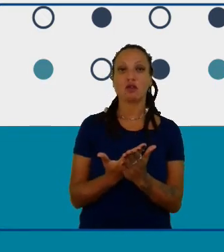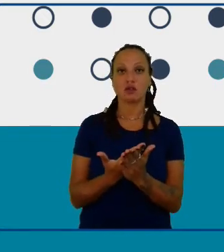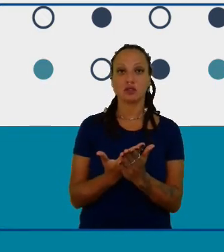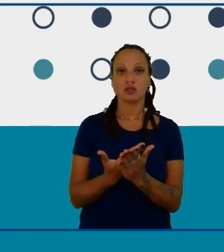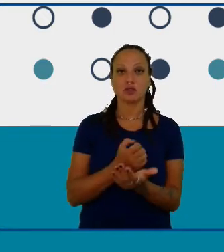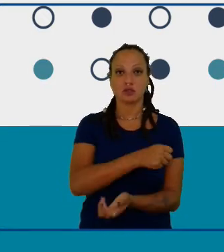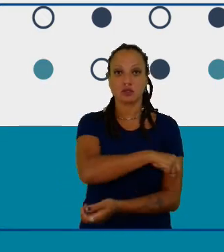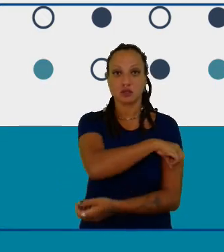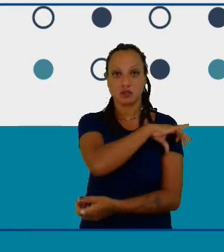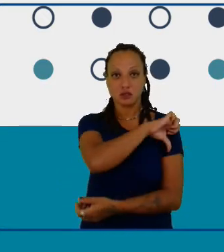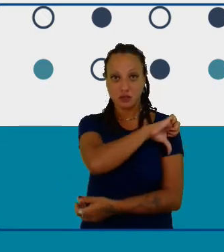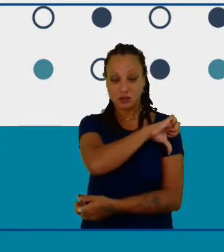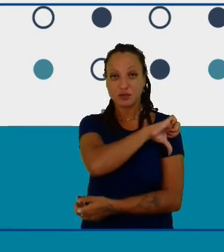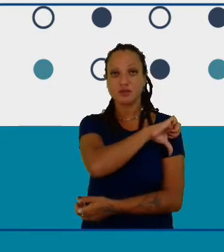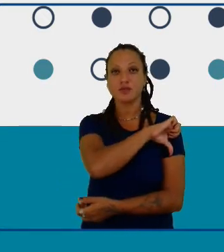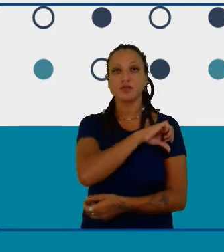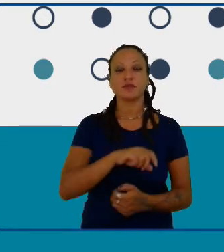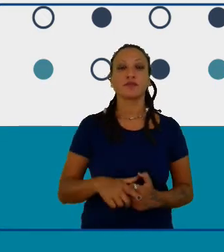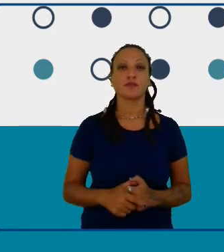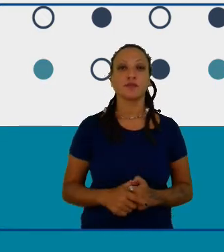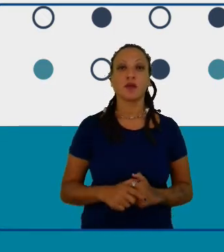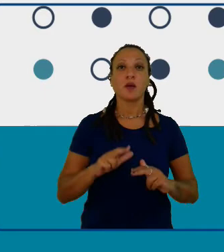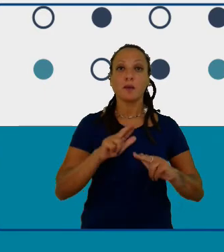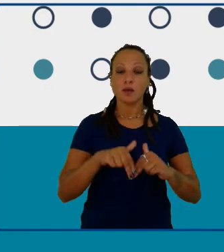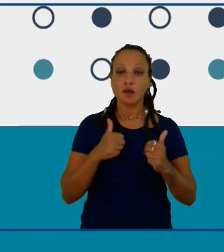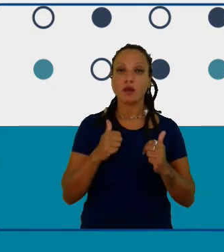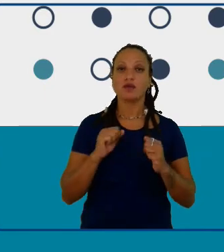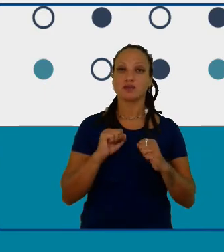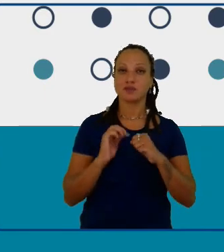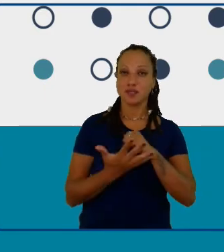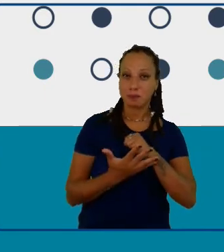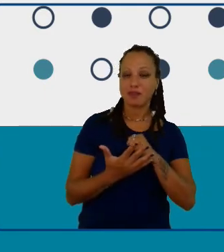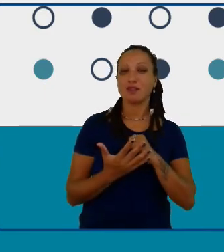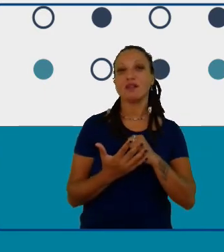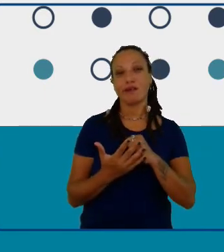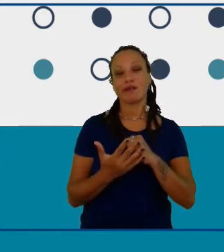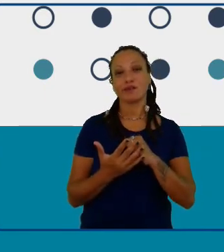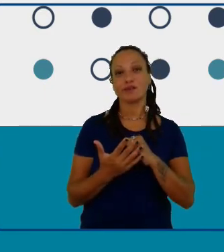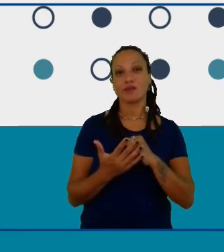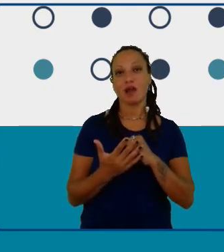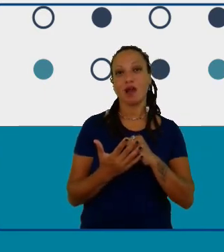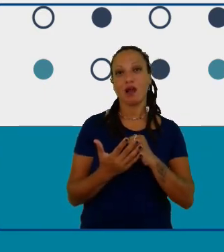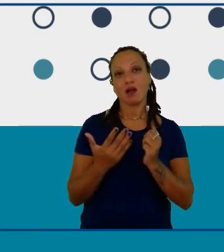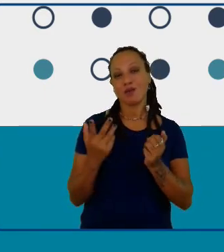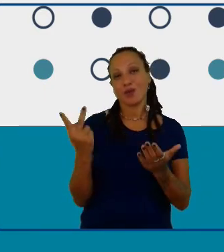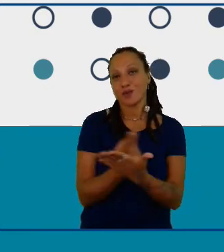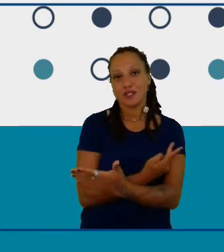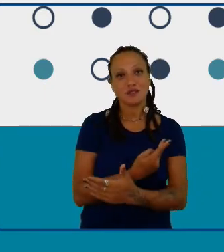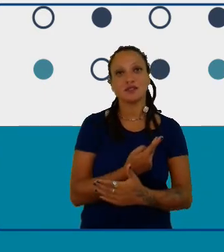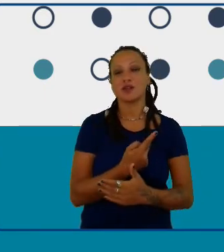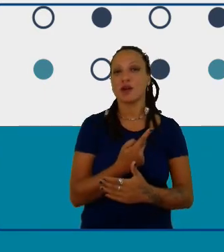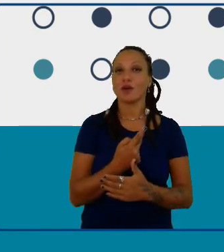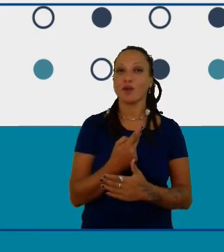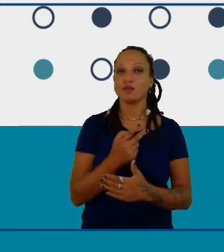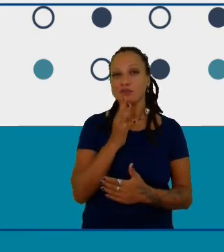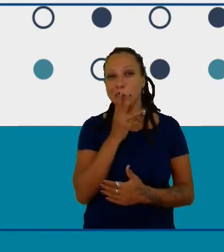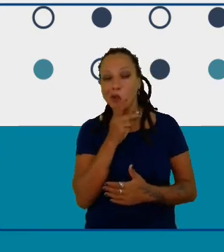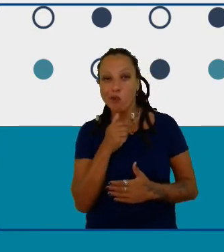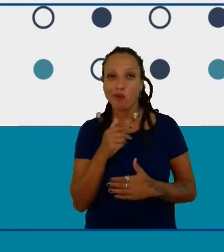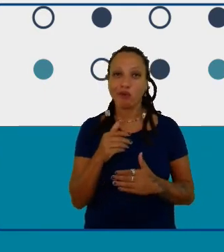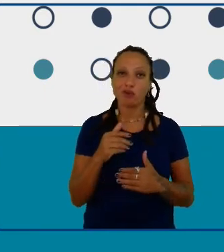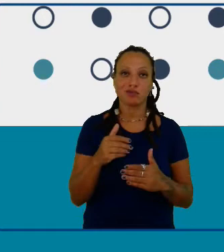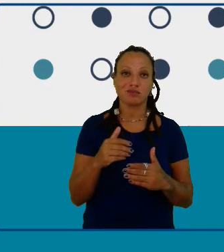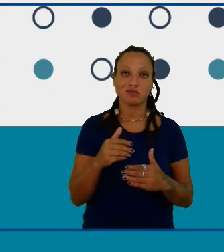nós temos por conta da pandemia esse processo ficou um pouco mais lento mas já temos dois clubes que já estão rodando acontecendo